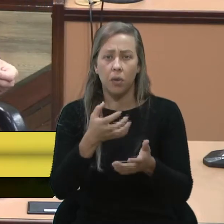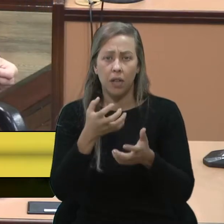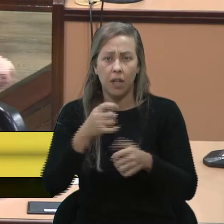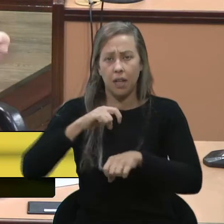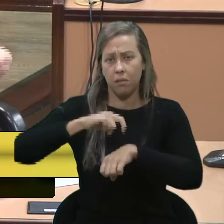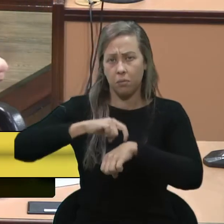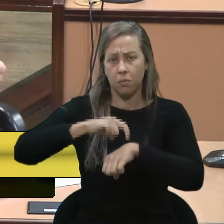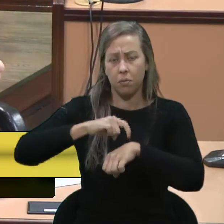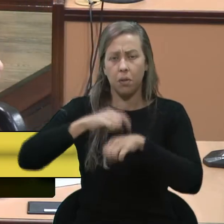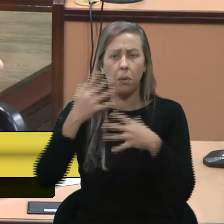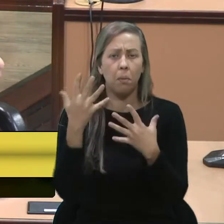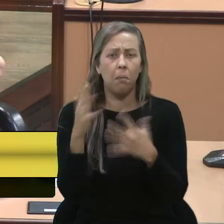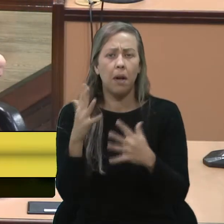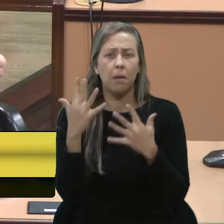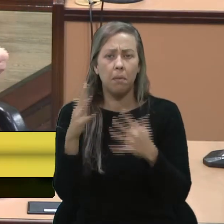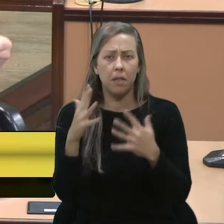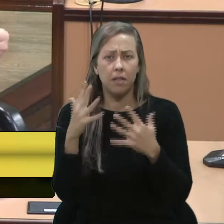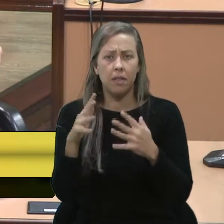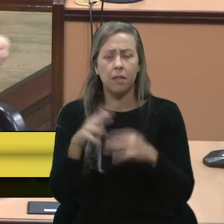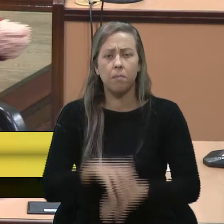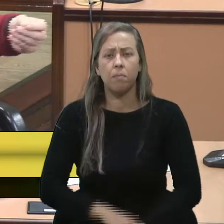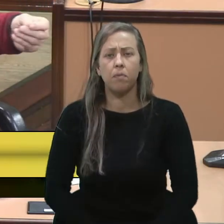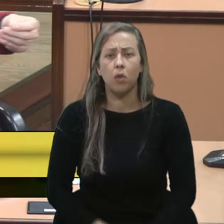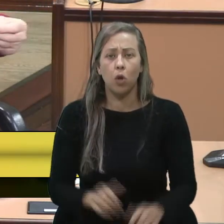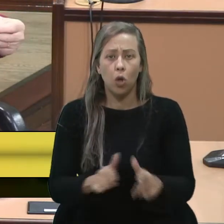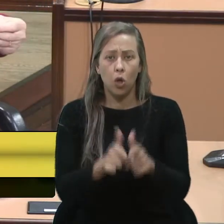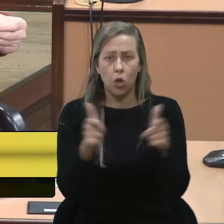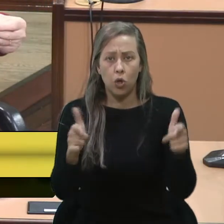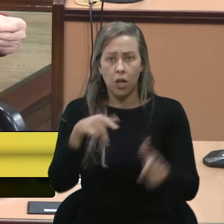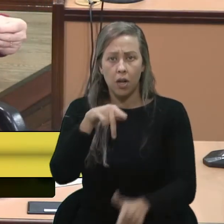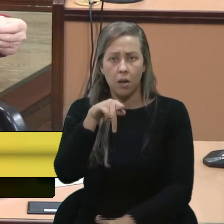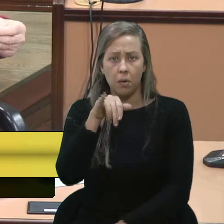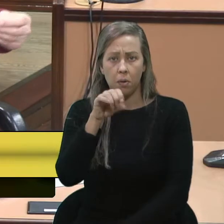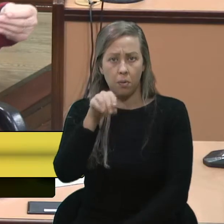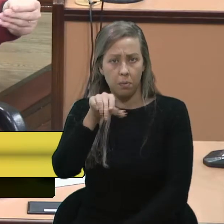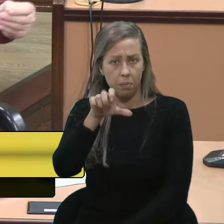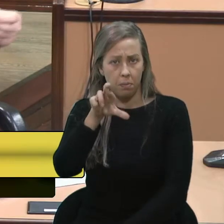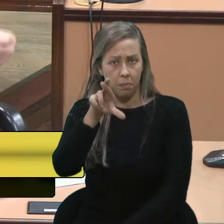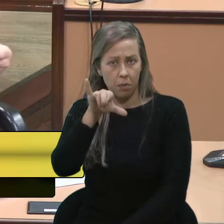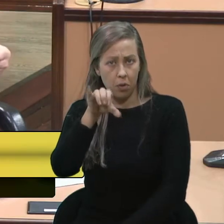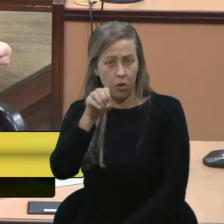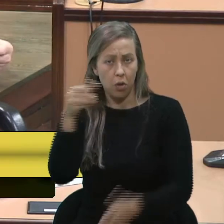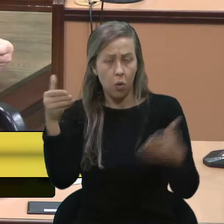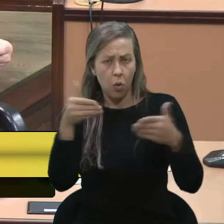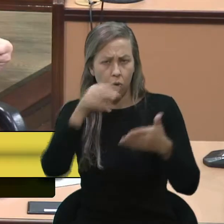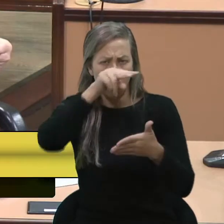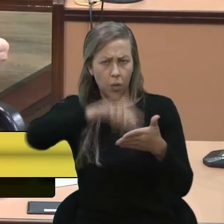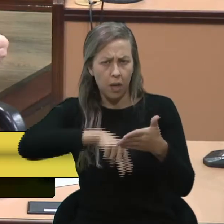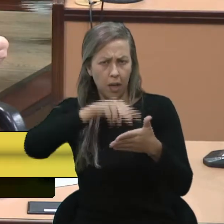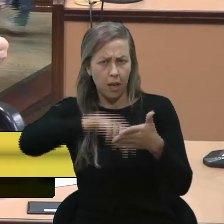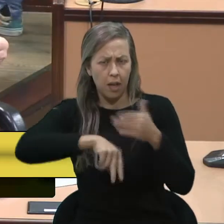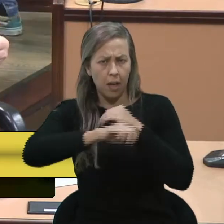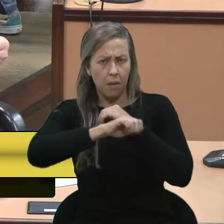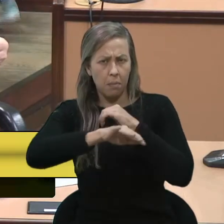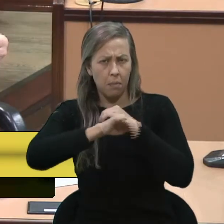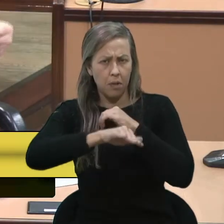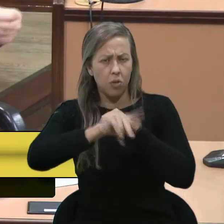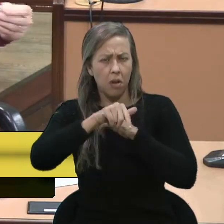momento, de parabenizar o Jornal Pioneiro. Eu tenho, hoje, eu li a reportagem sobre